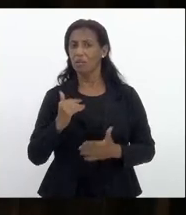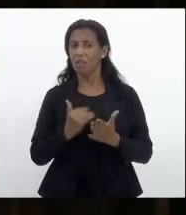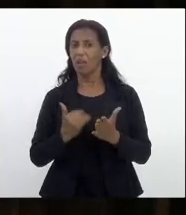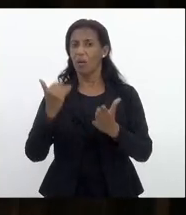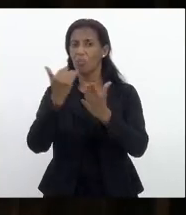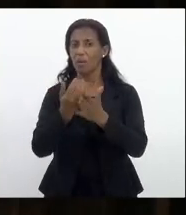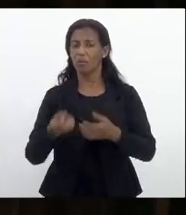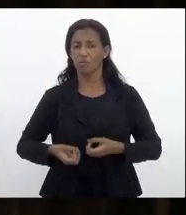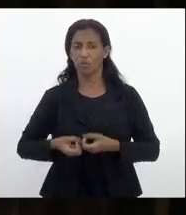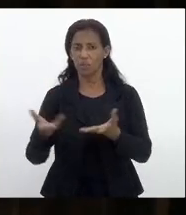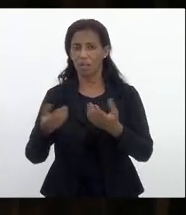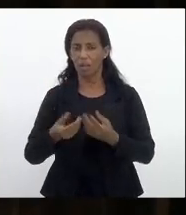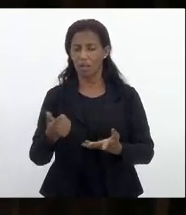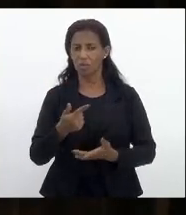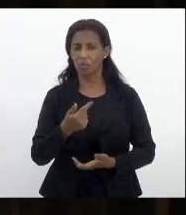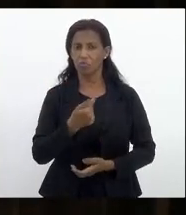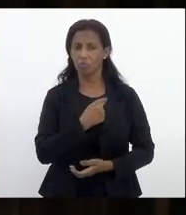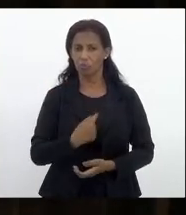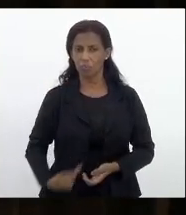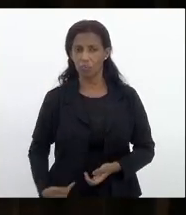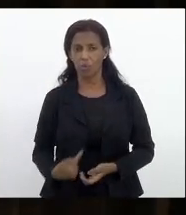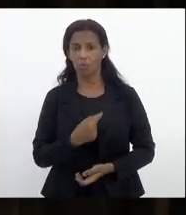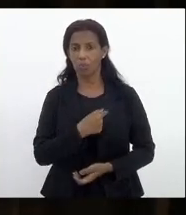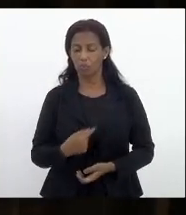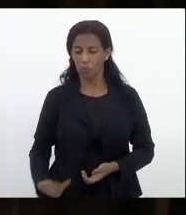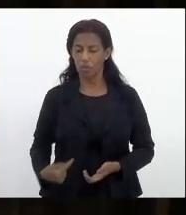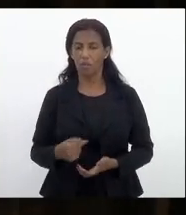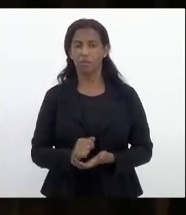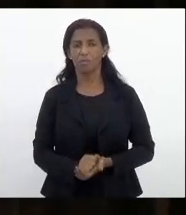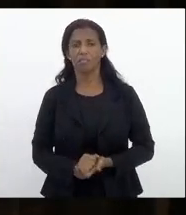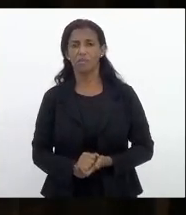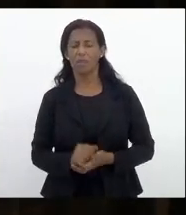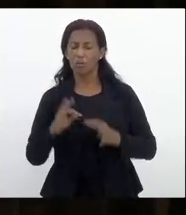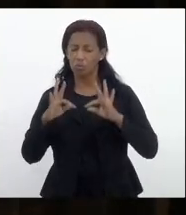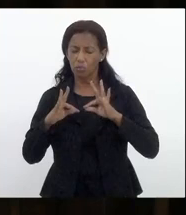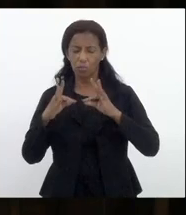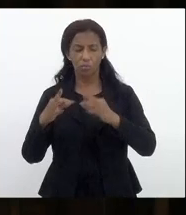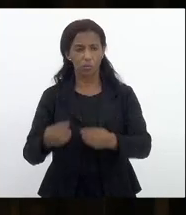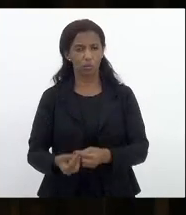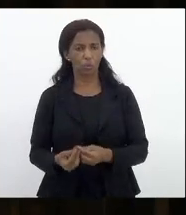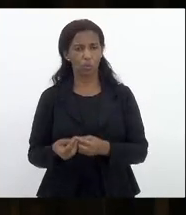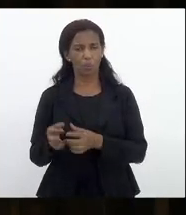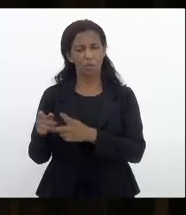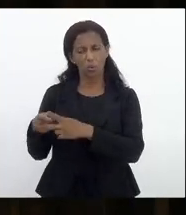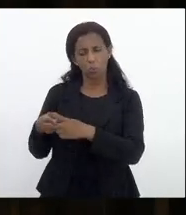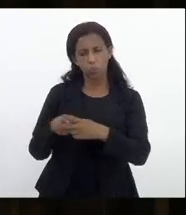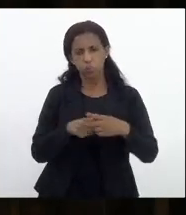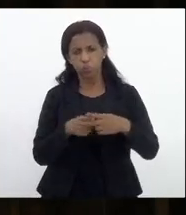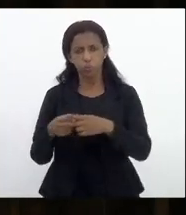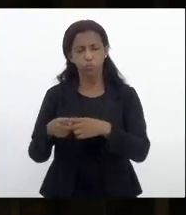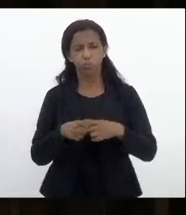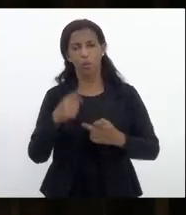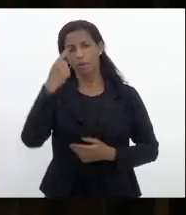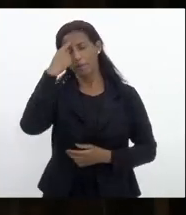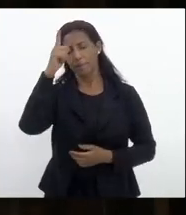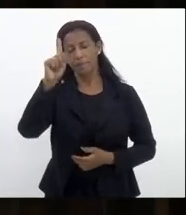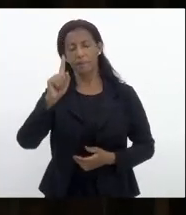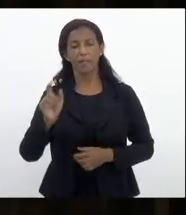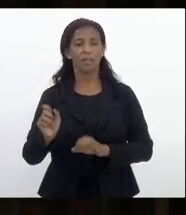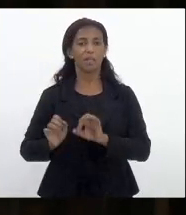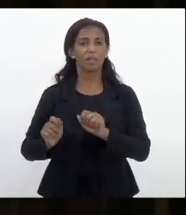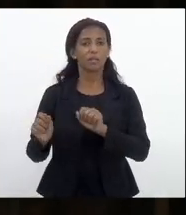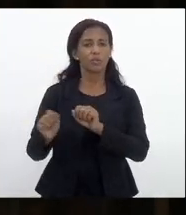de gasto nesse governo um governo que está totalmente ajustado a ideia de